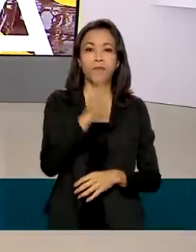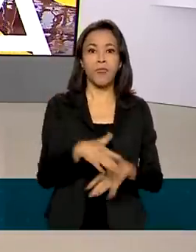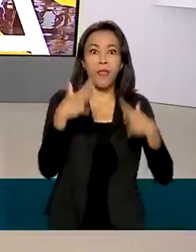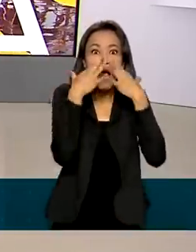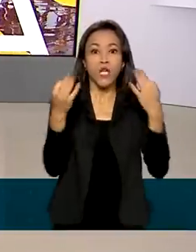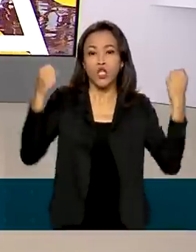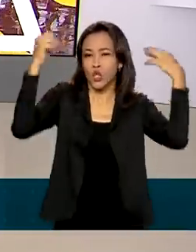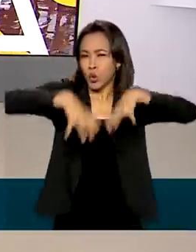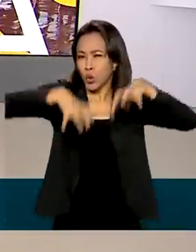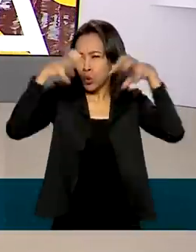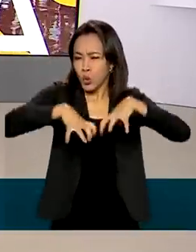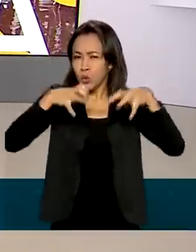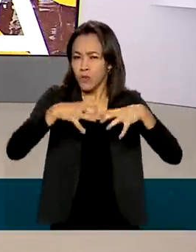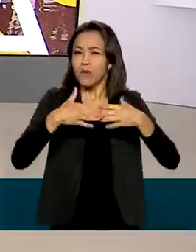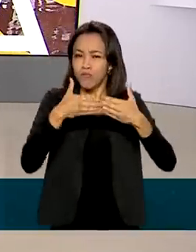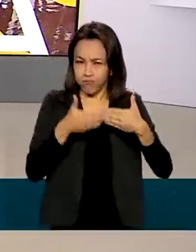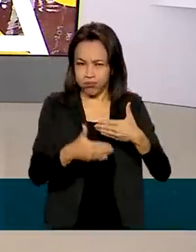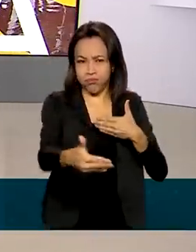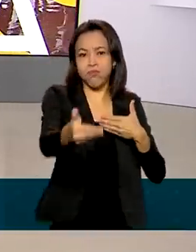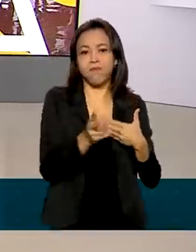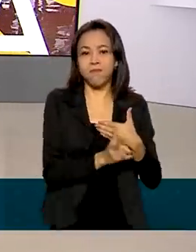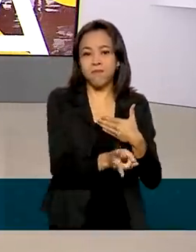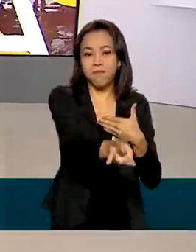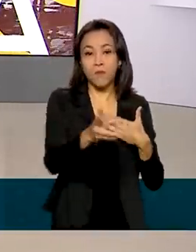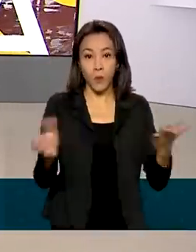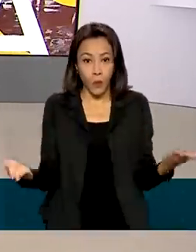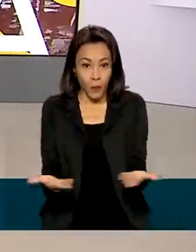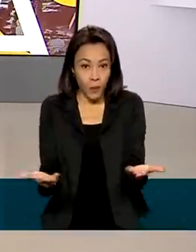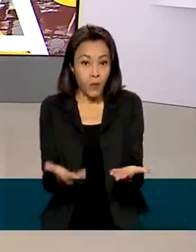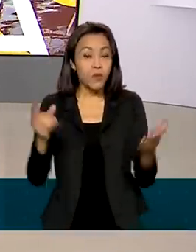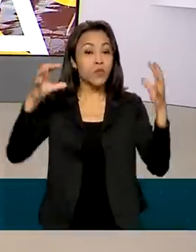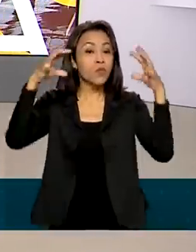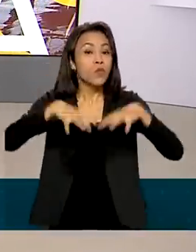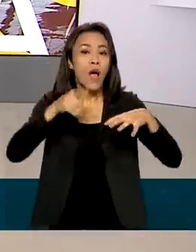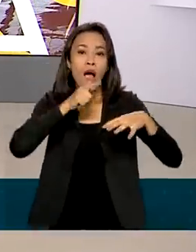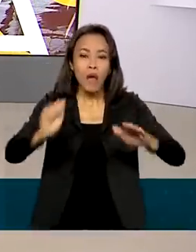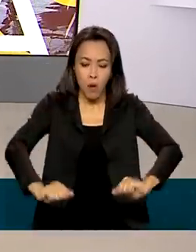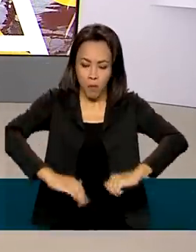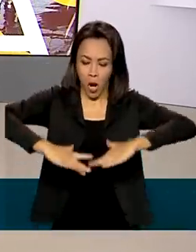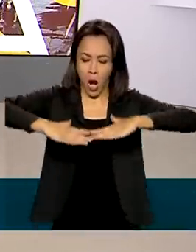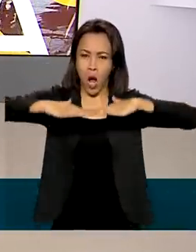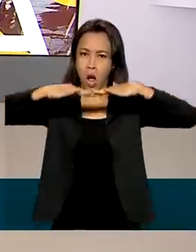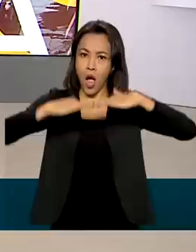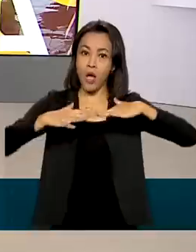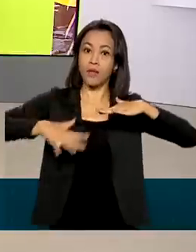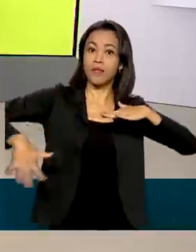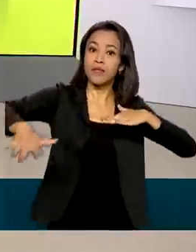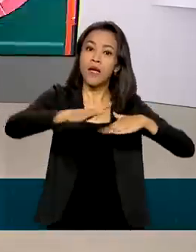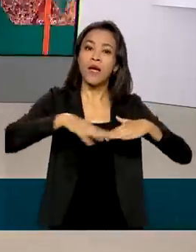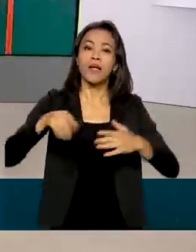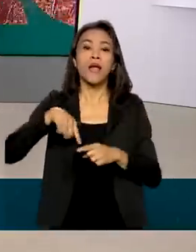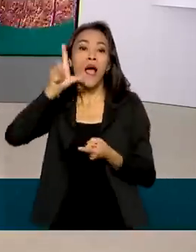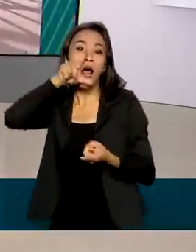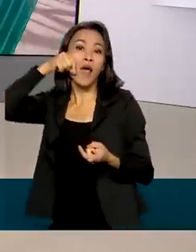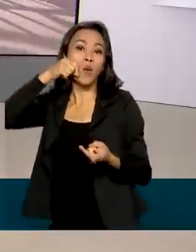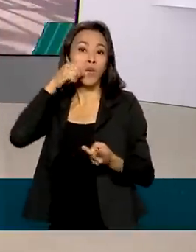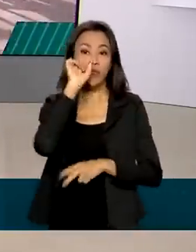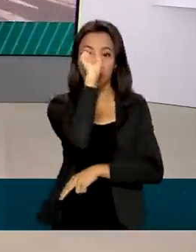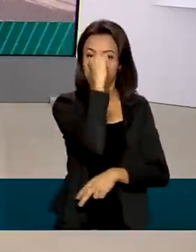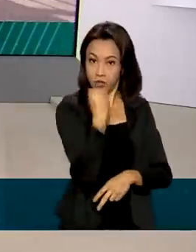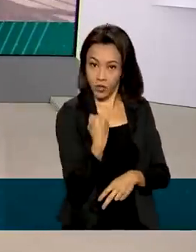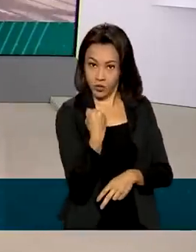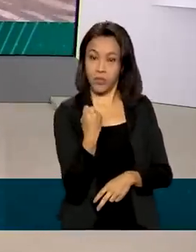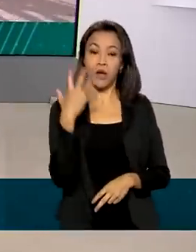fortes está mantido para os próximos dias. Para hoje, estão previstos volumes maiores de chuva no litoral de Alagoas e Sergipe.